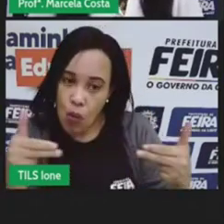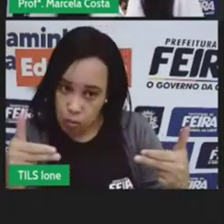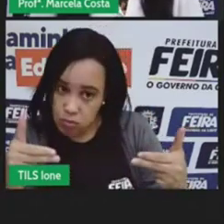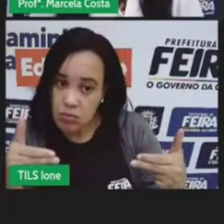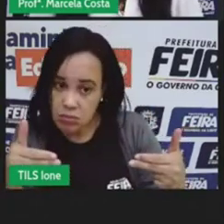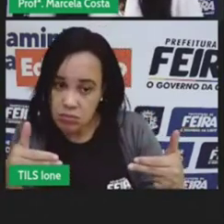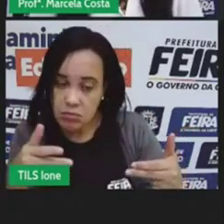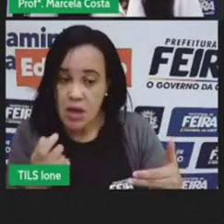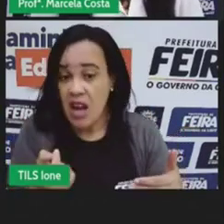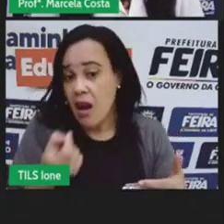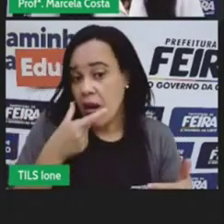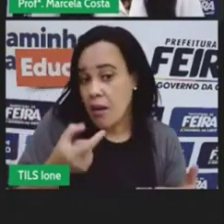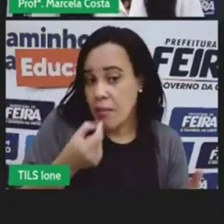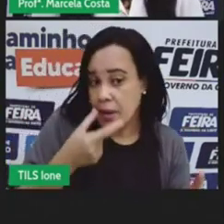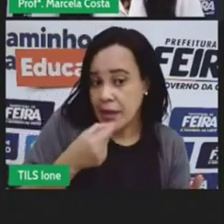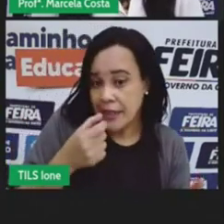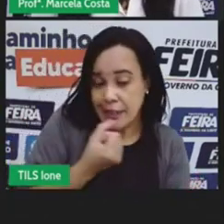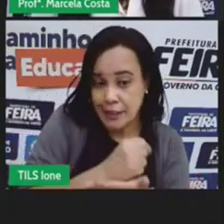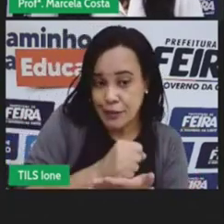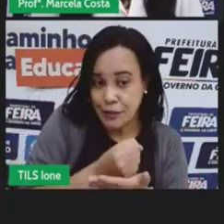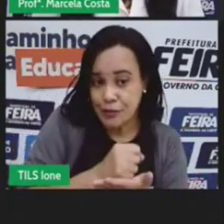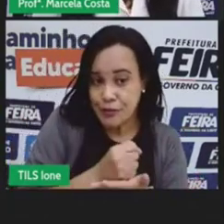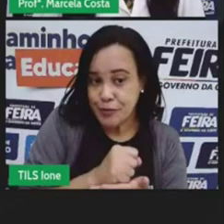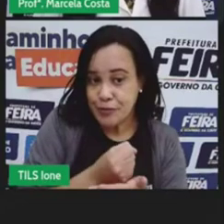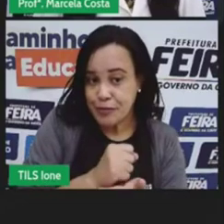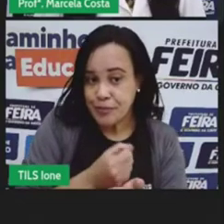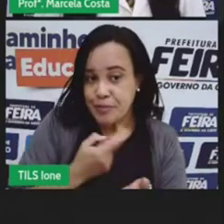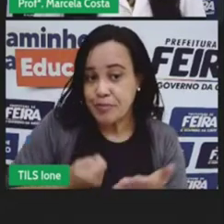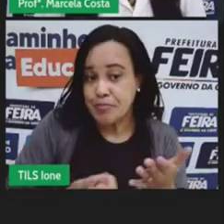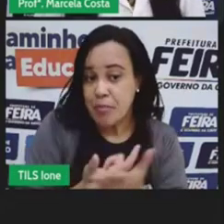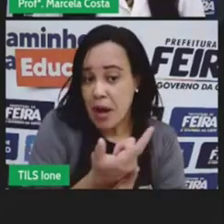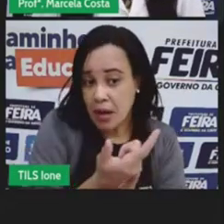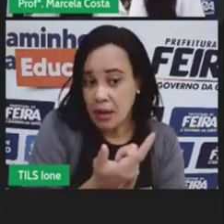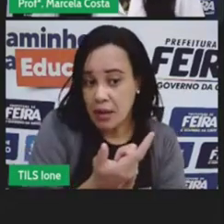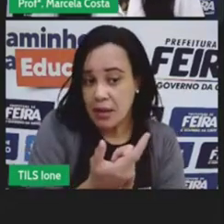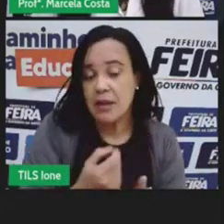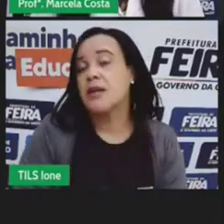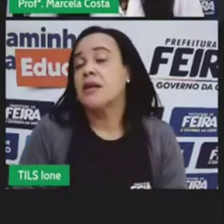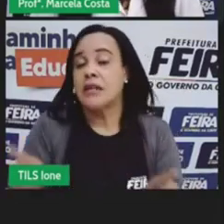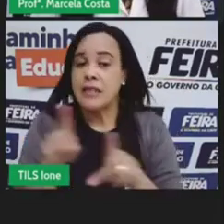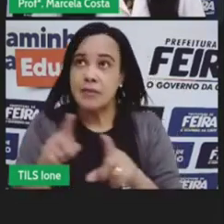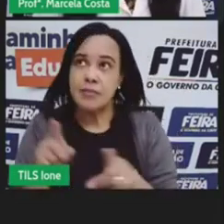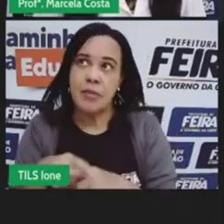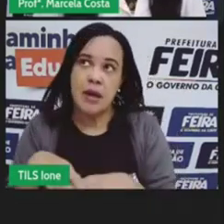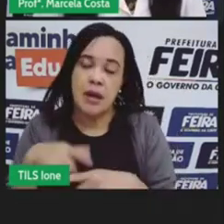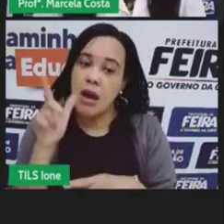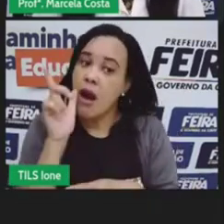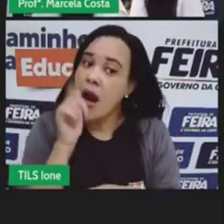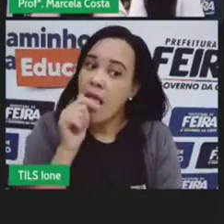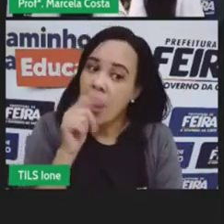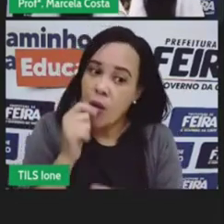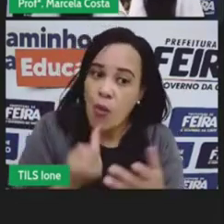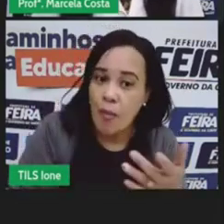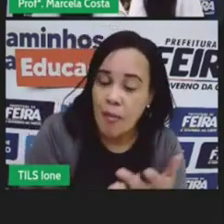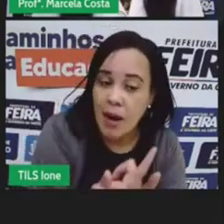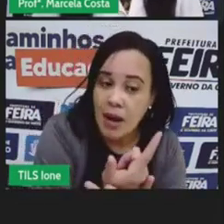remédios quanto sua família gasta para pagar água luz